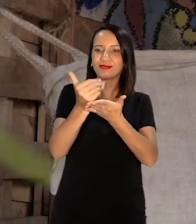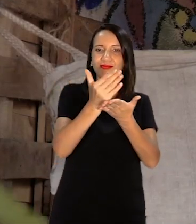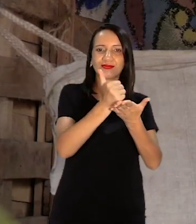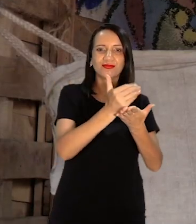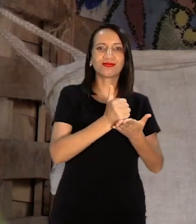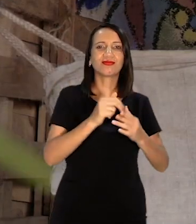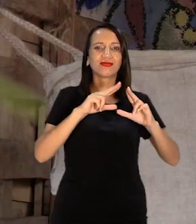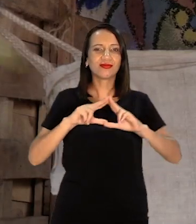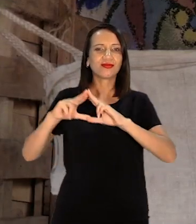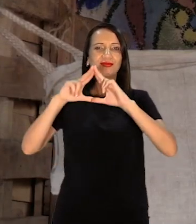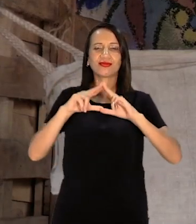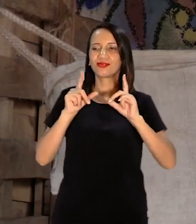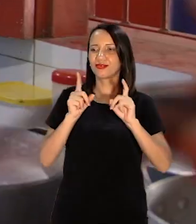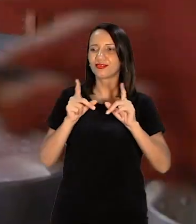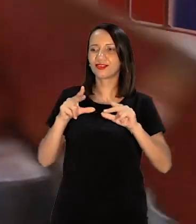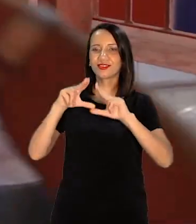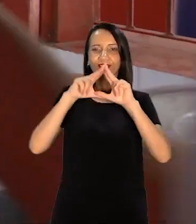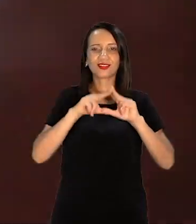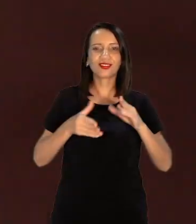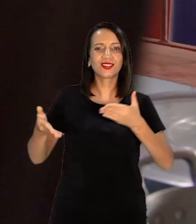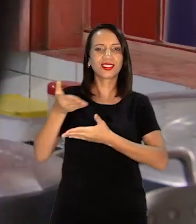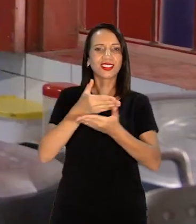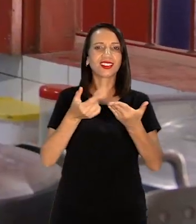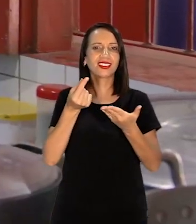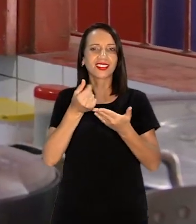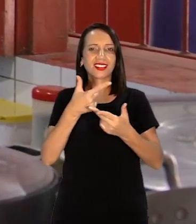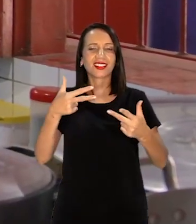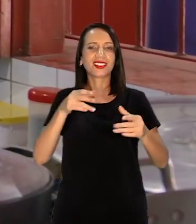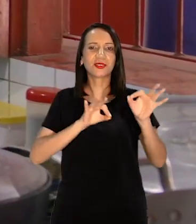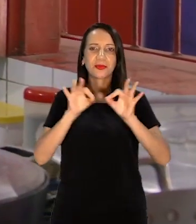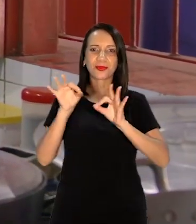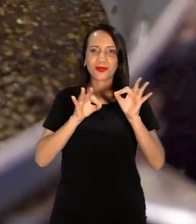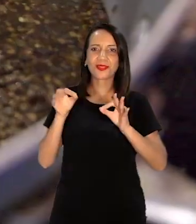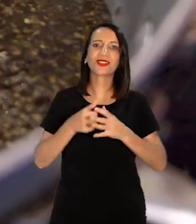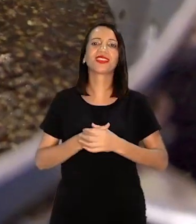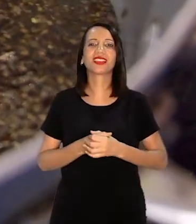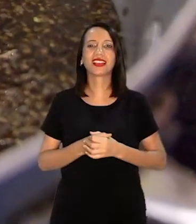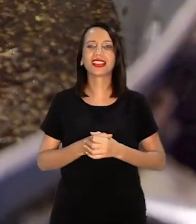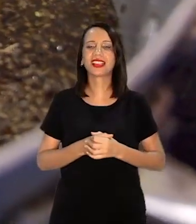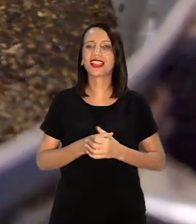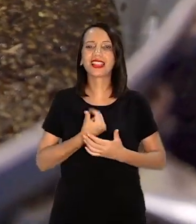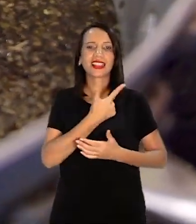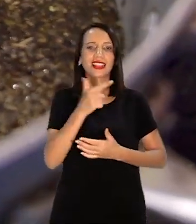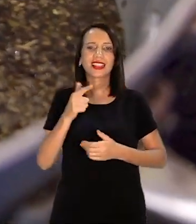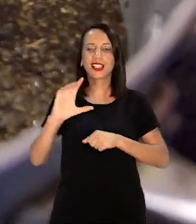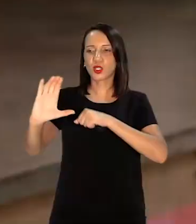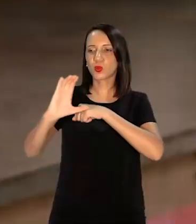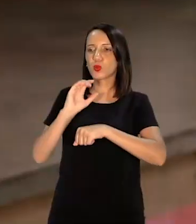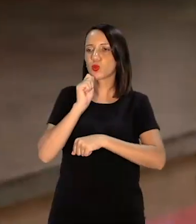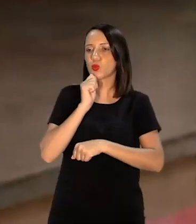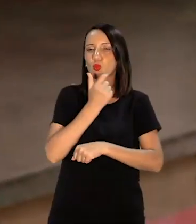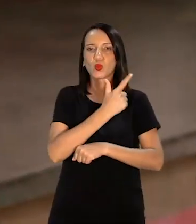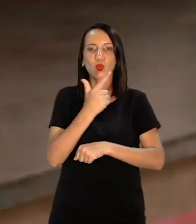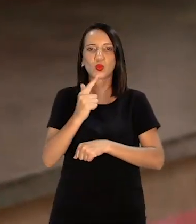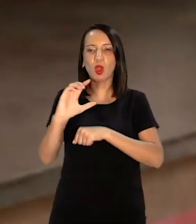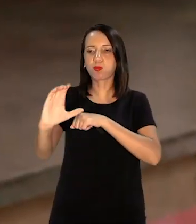reciclagem Vende reciclagem Reverte Para o projeto Ele não tem financiamento